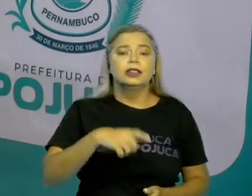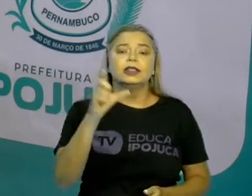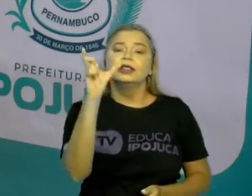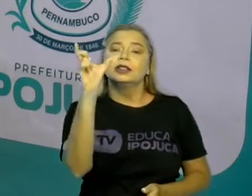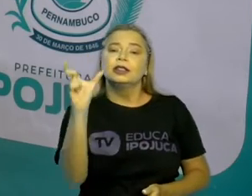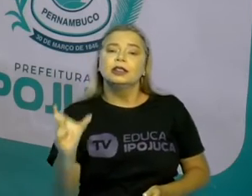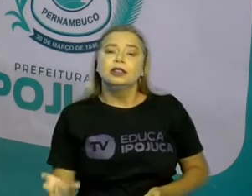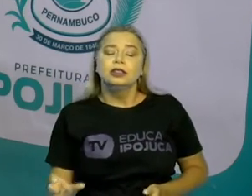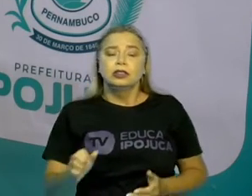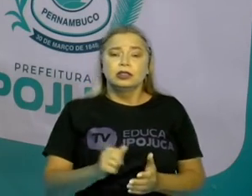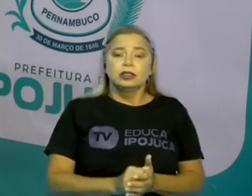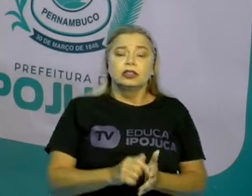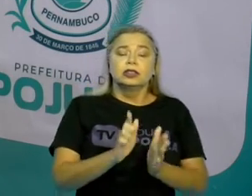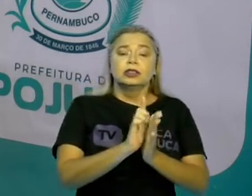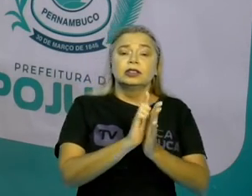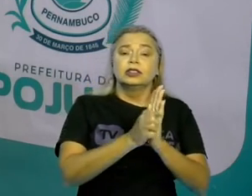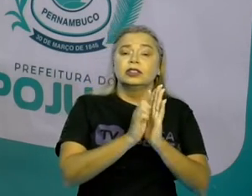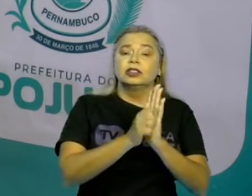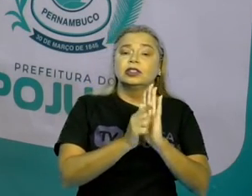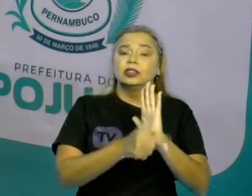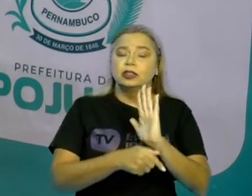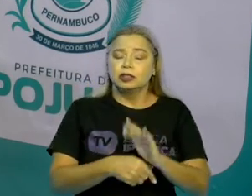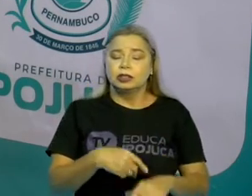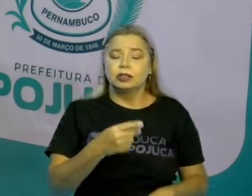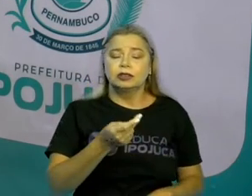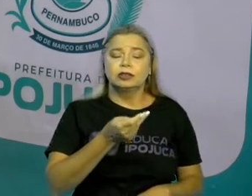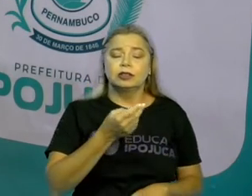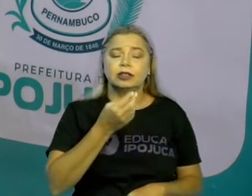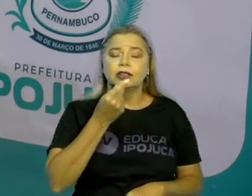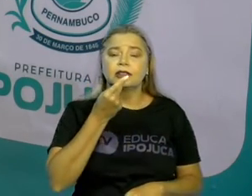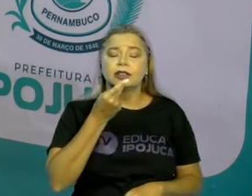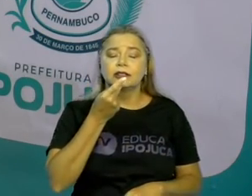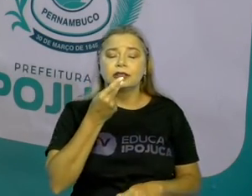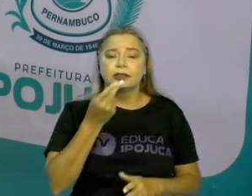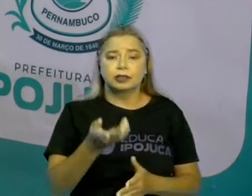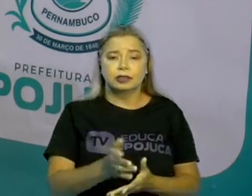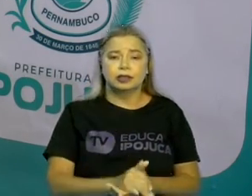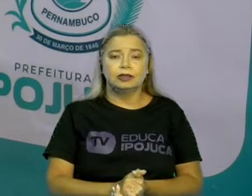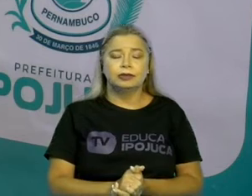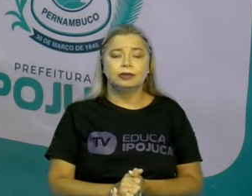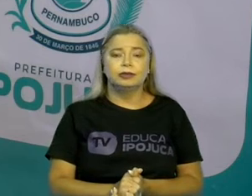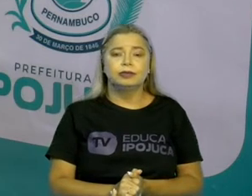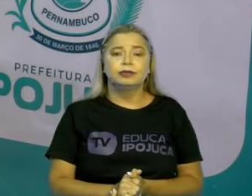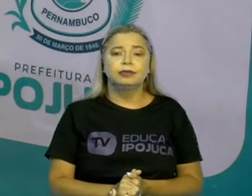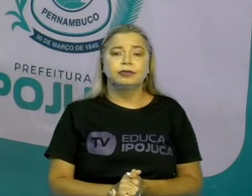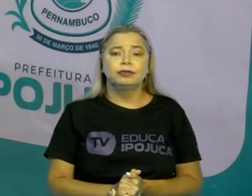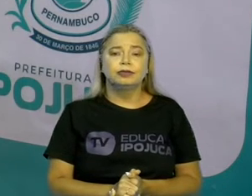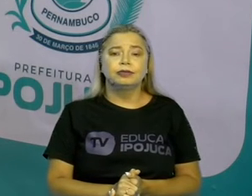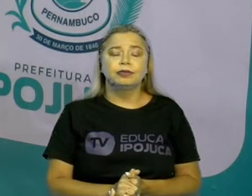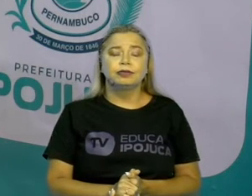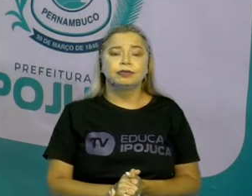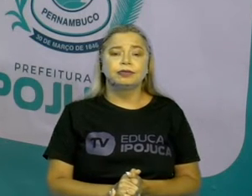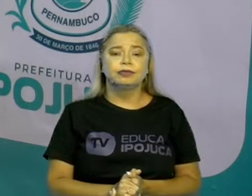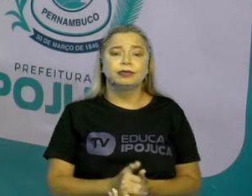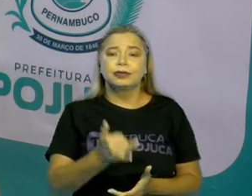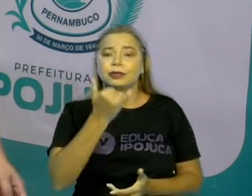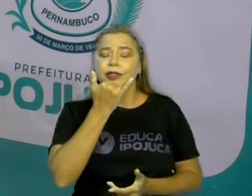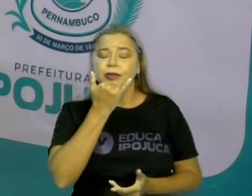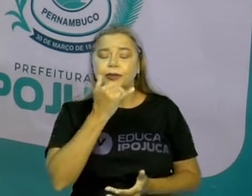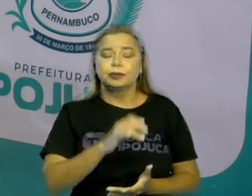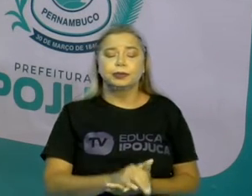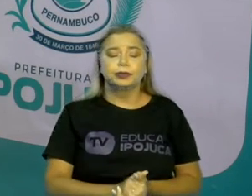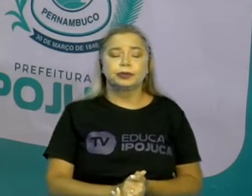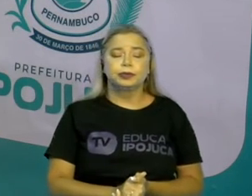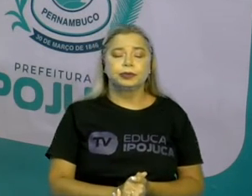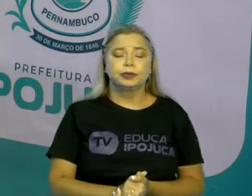narrativo, ou seja, tem narratividade, certo? E aí? Ah, desculpa, perdão. E